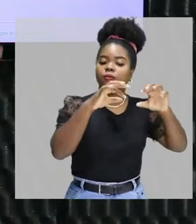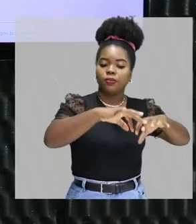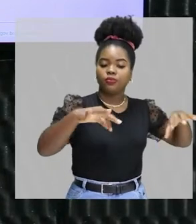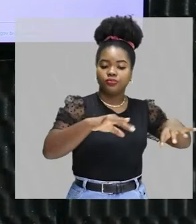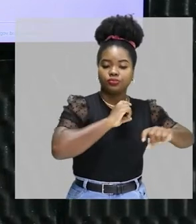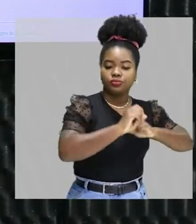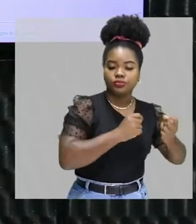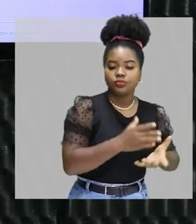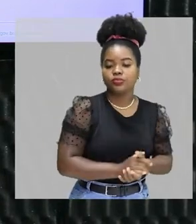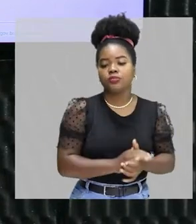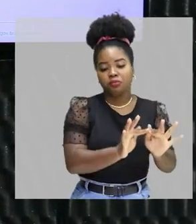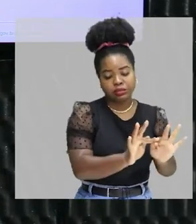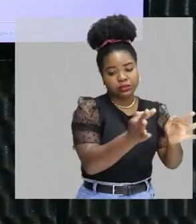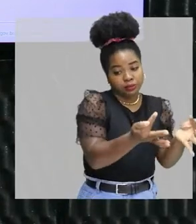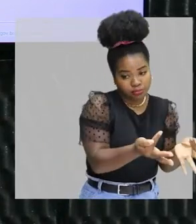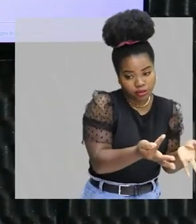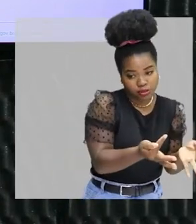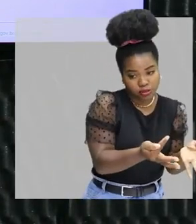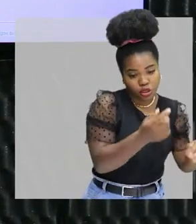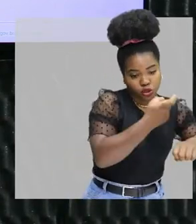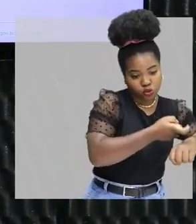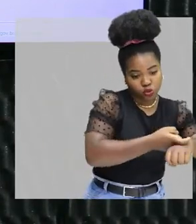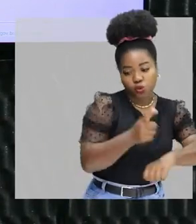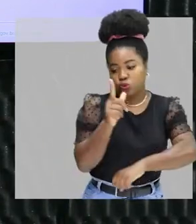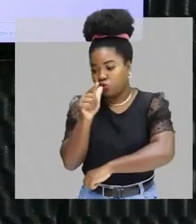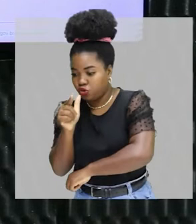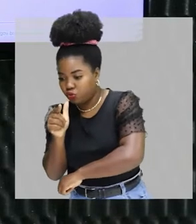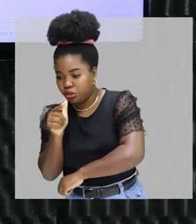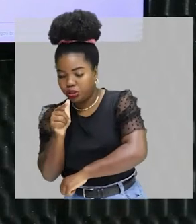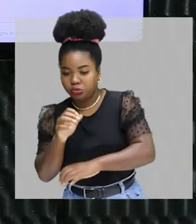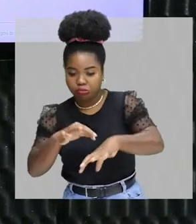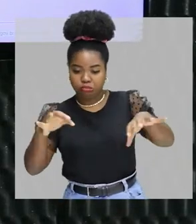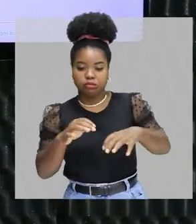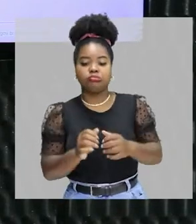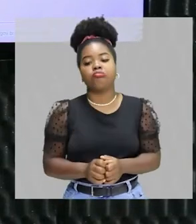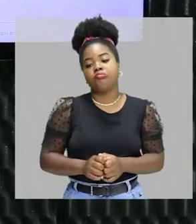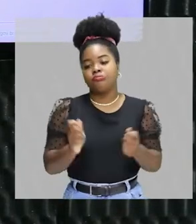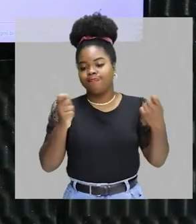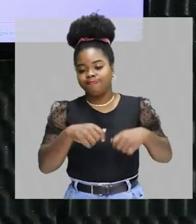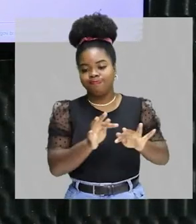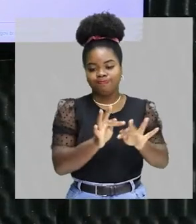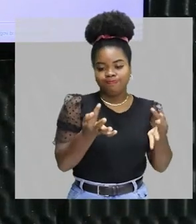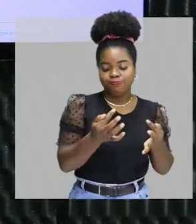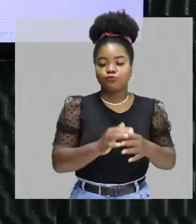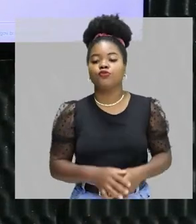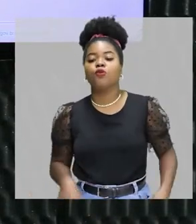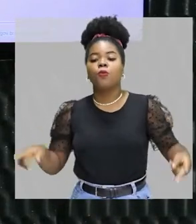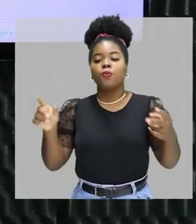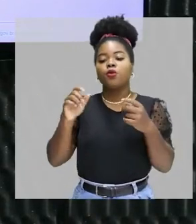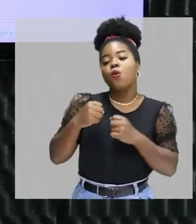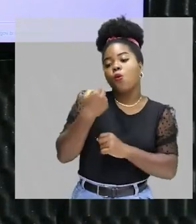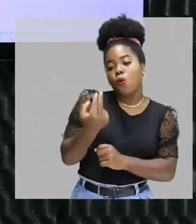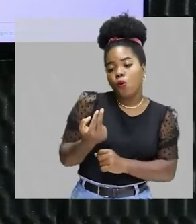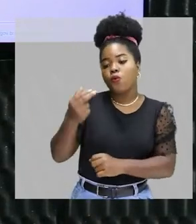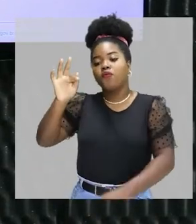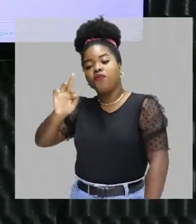por meio de uma destilação simples, sólido de um líquido ou uma fracionada, se as substâncias